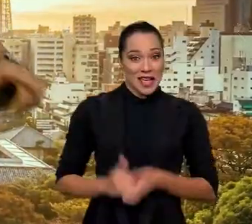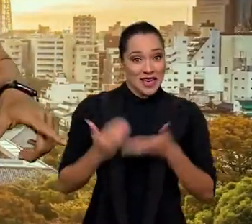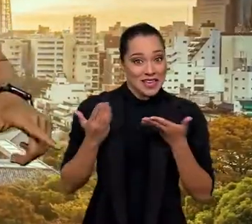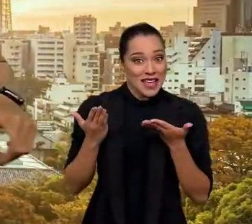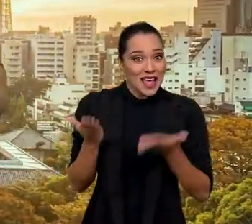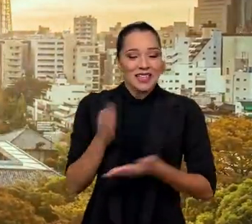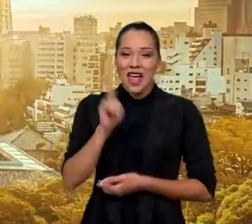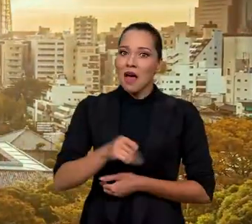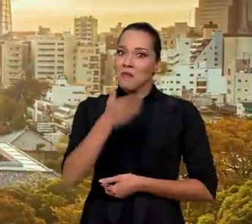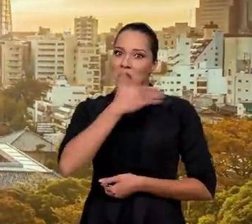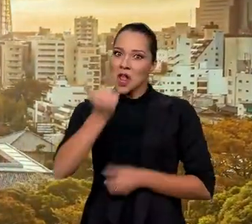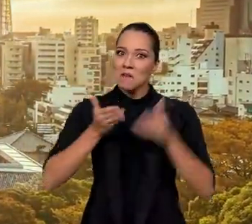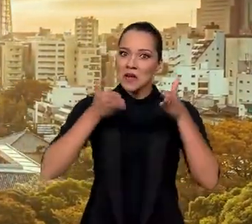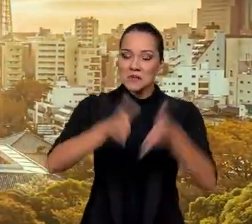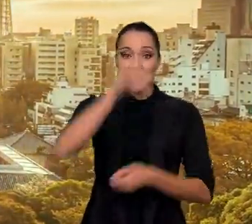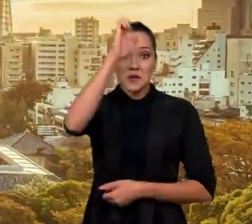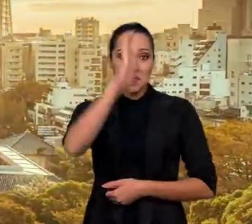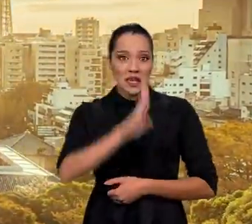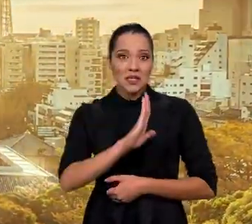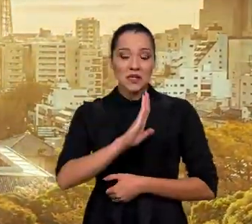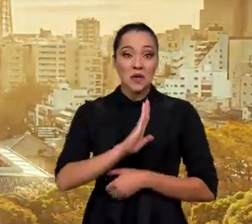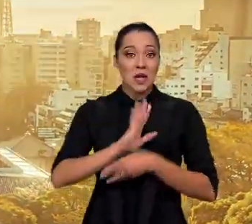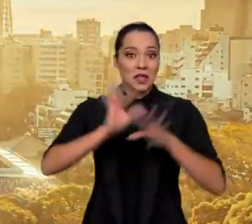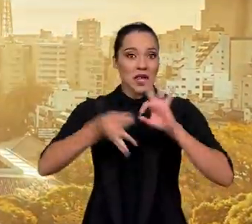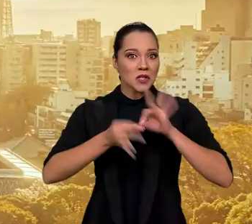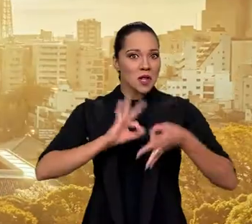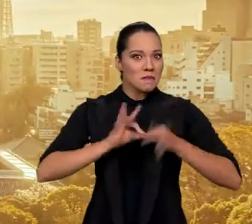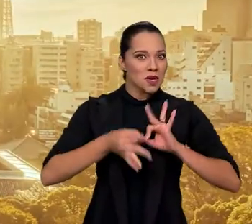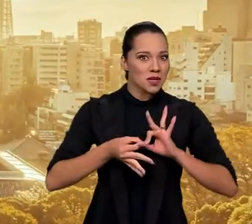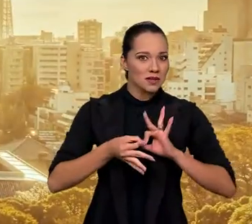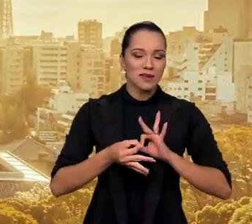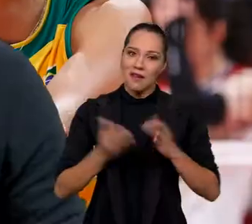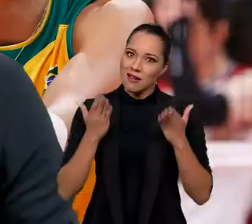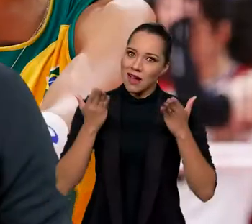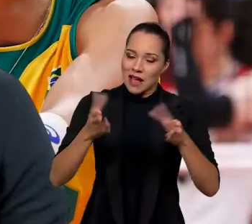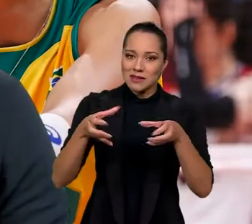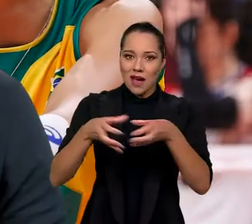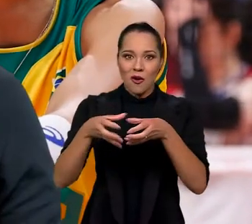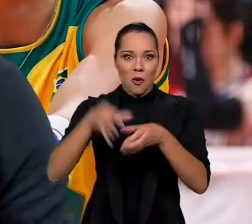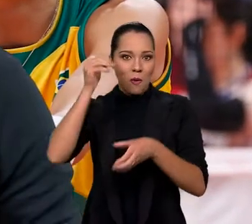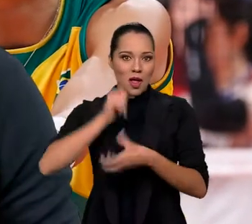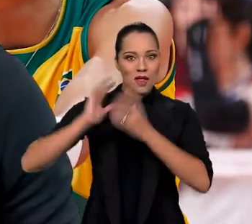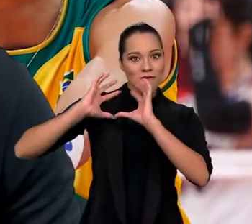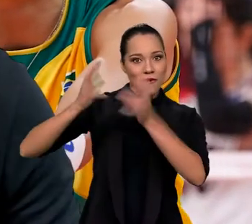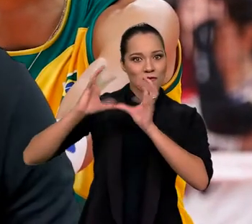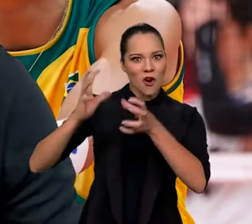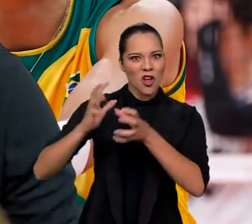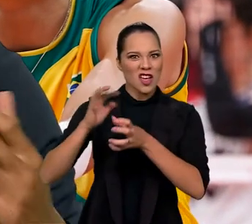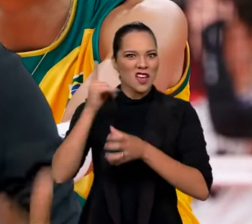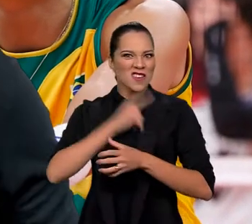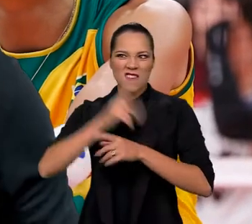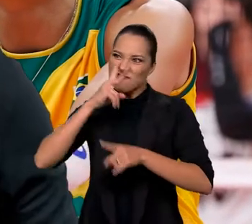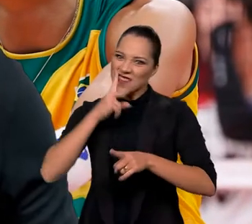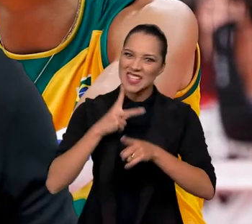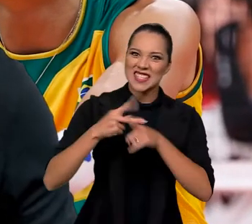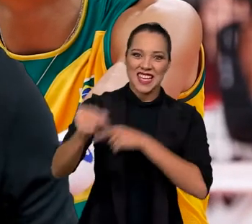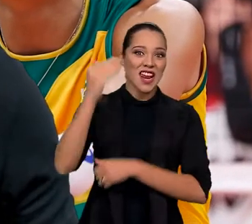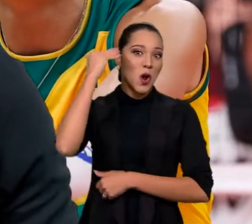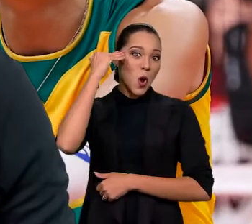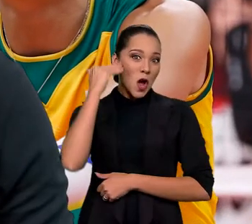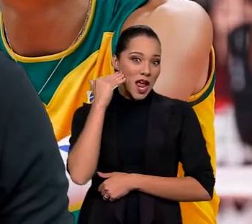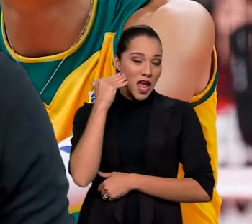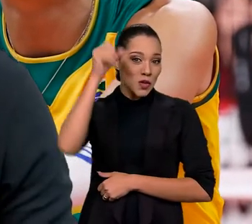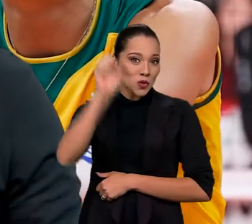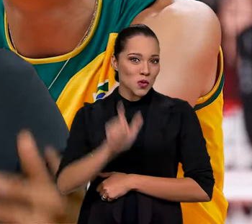E essa já é a melhor participação brasileira em Jogos Olímpicos, graças às meninas do vôlei que atropelaram